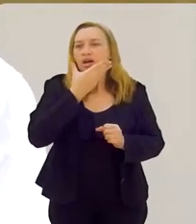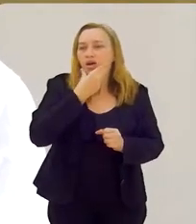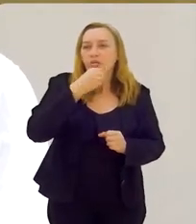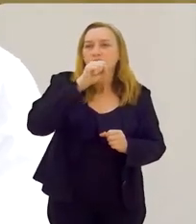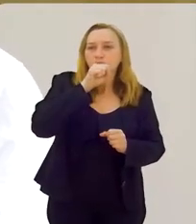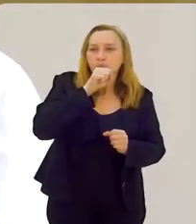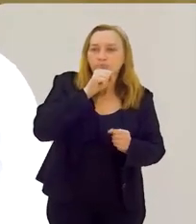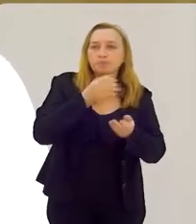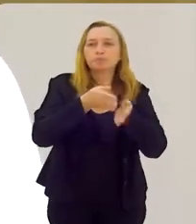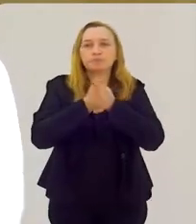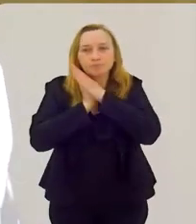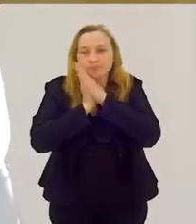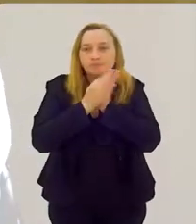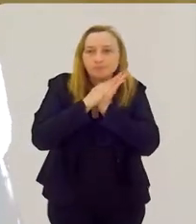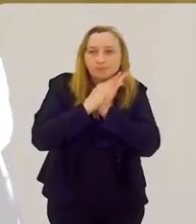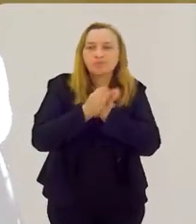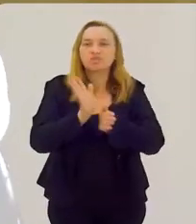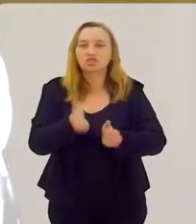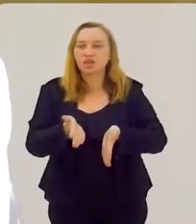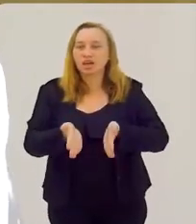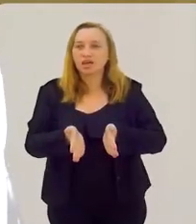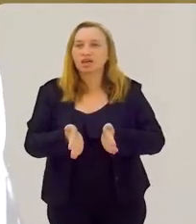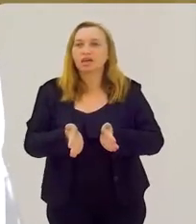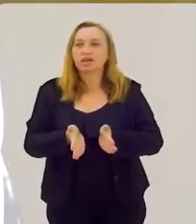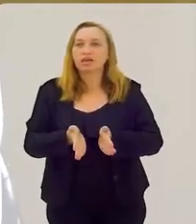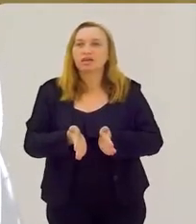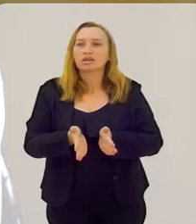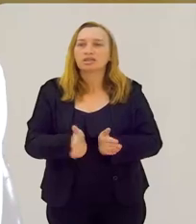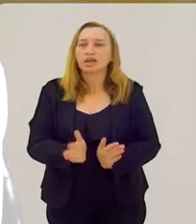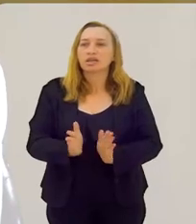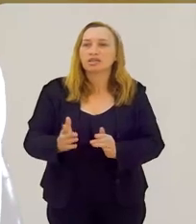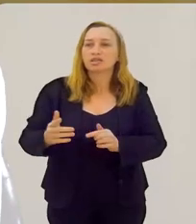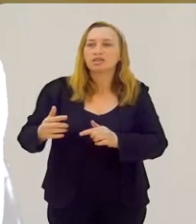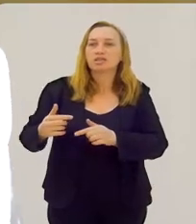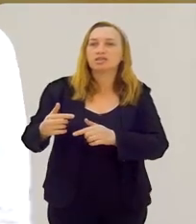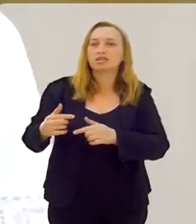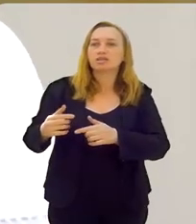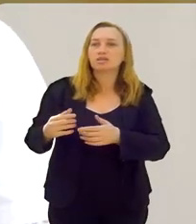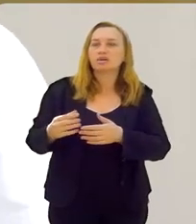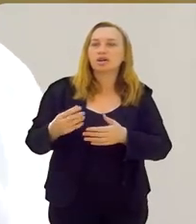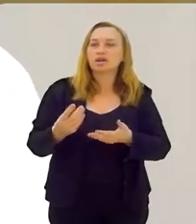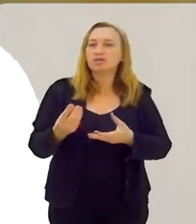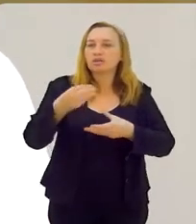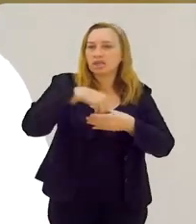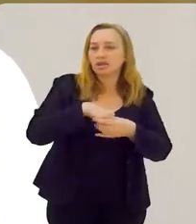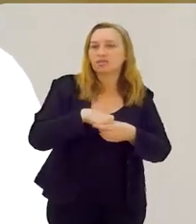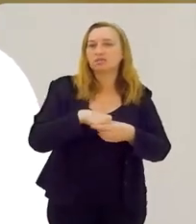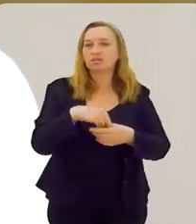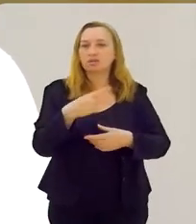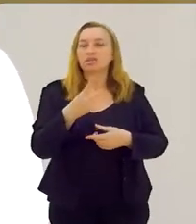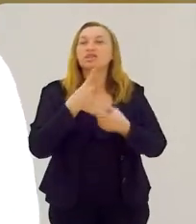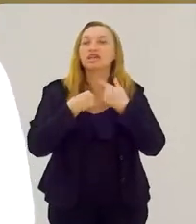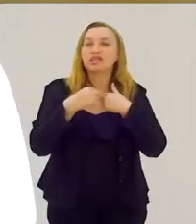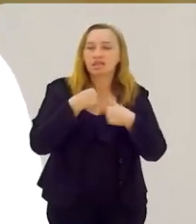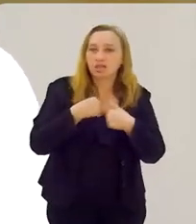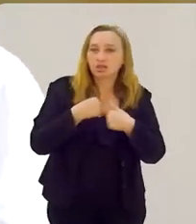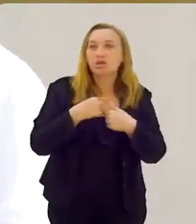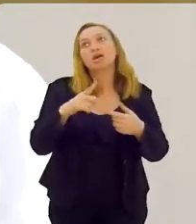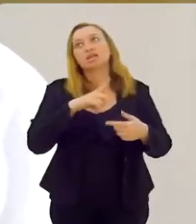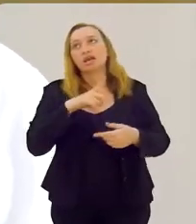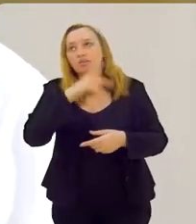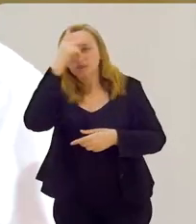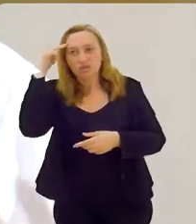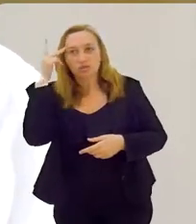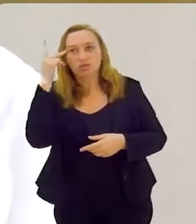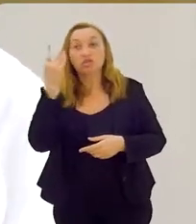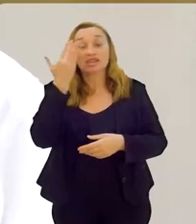babalorixás, que têm cargo, já nascem com a estrela de babalorixá ou yalorixá. E tem aquelas pessoas que só são apenas ebomas, são pessoas